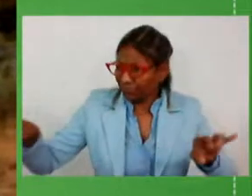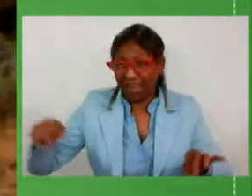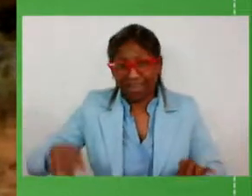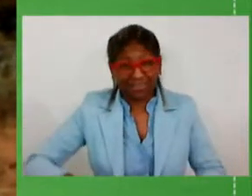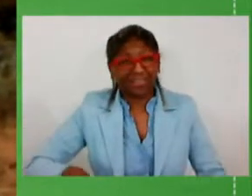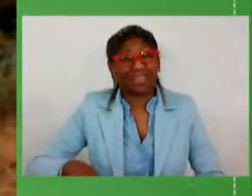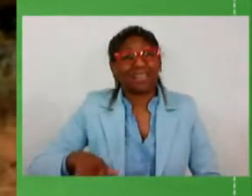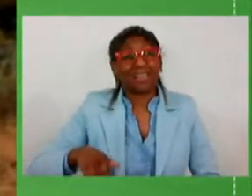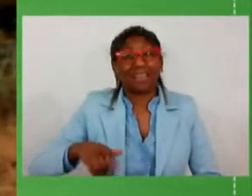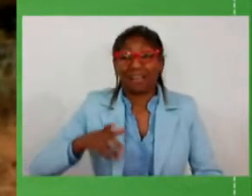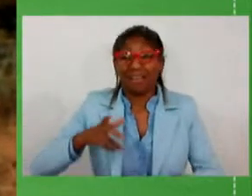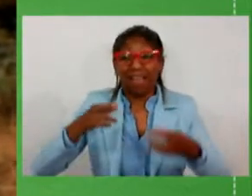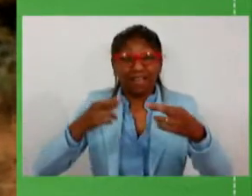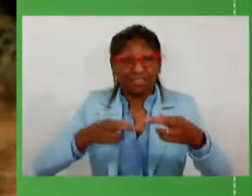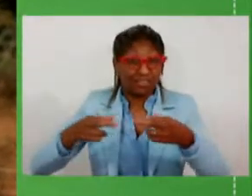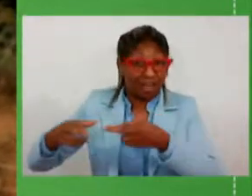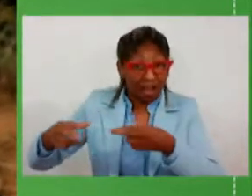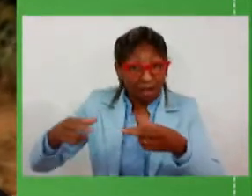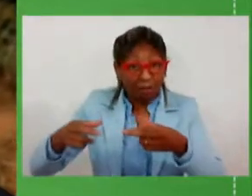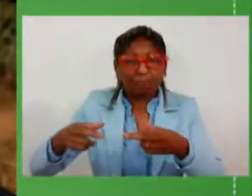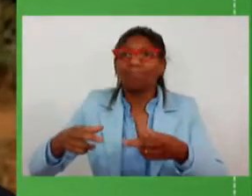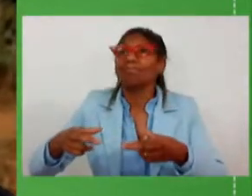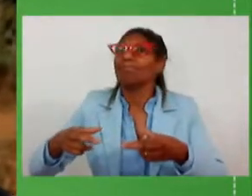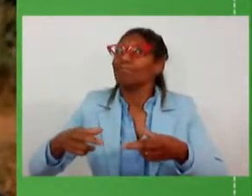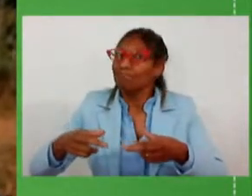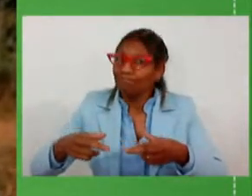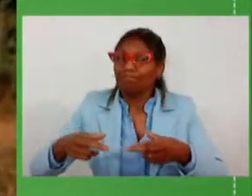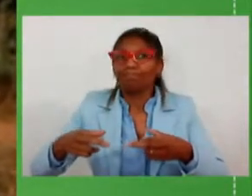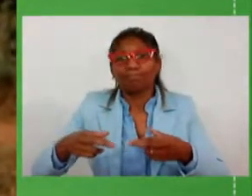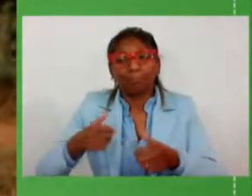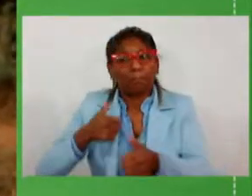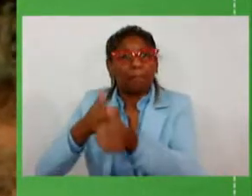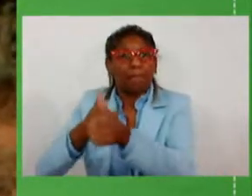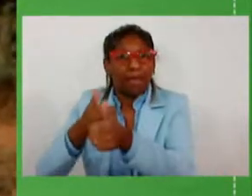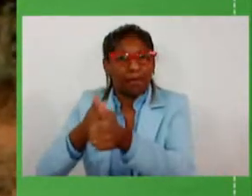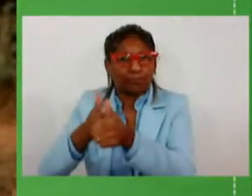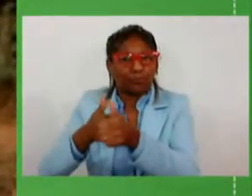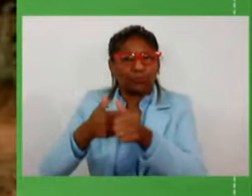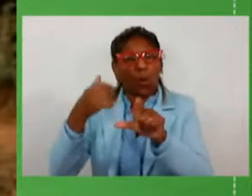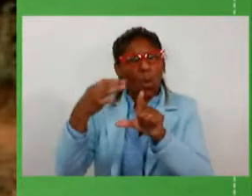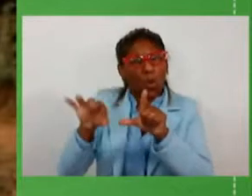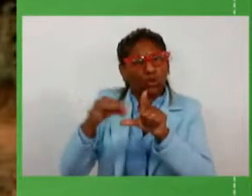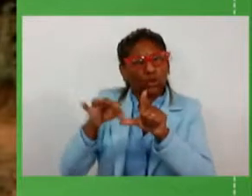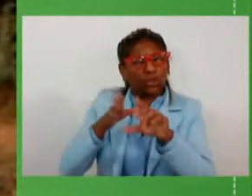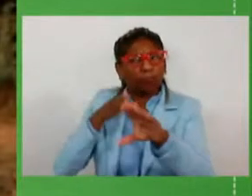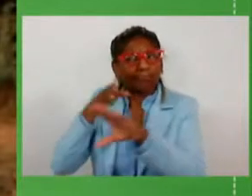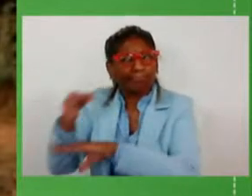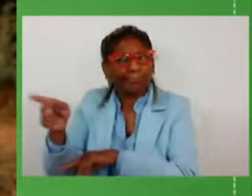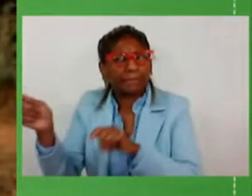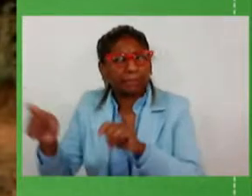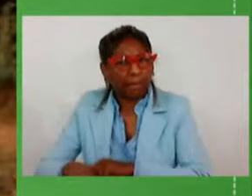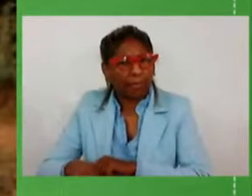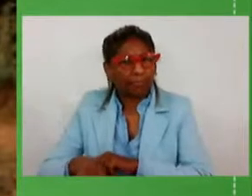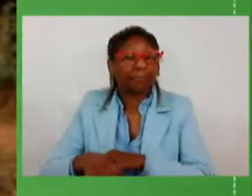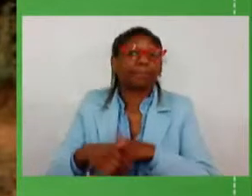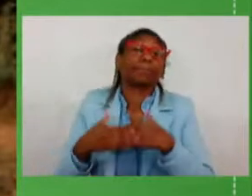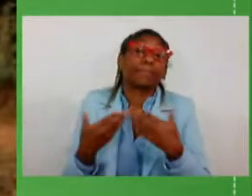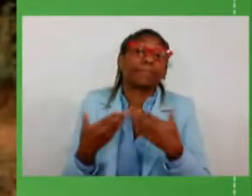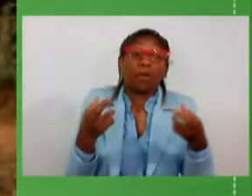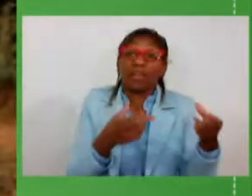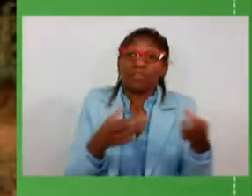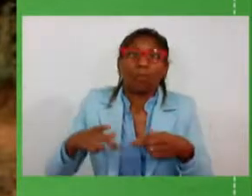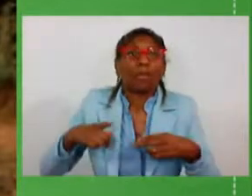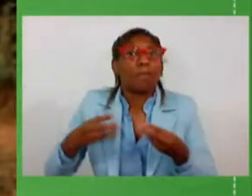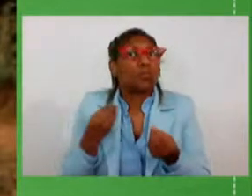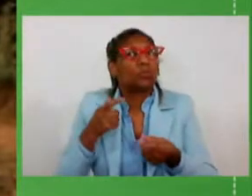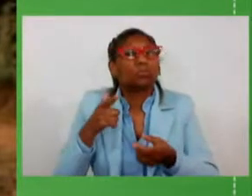para Porto logisticamente seria Tupan Siretã a melhor logística uma região que tem muita produção